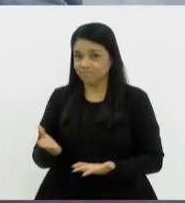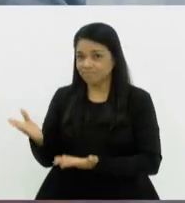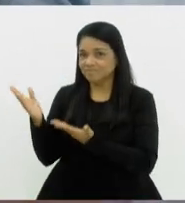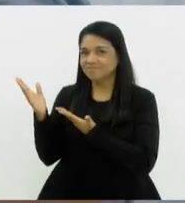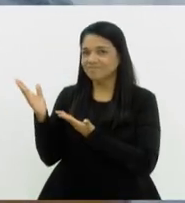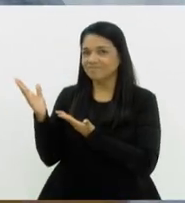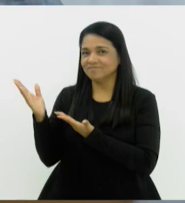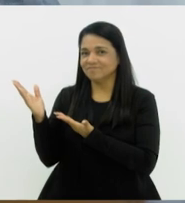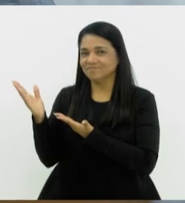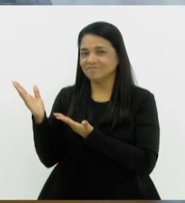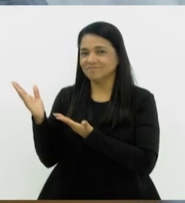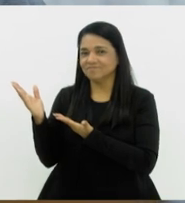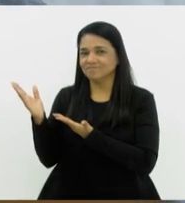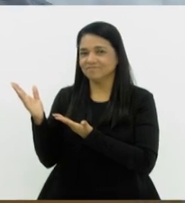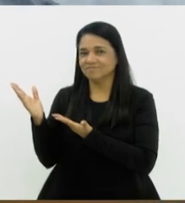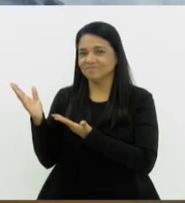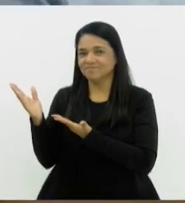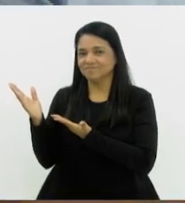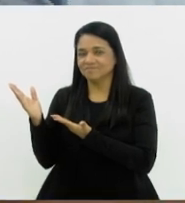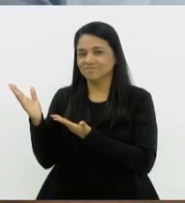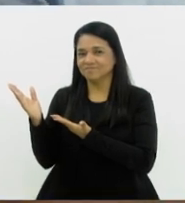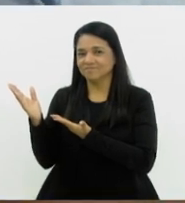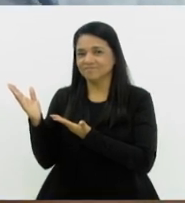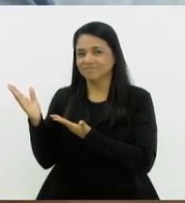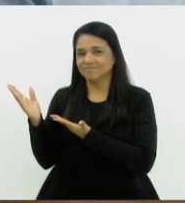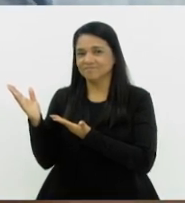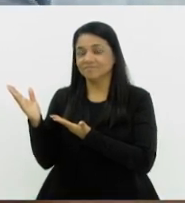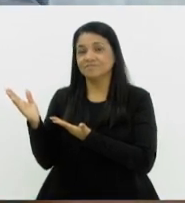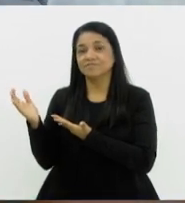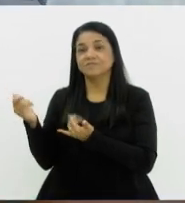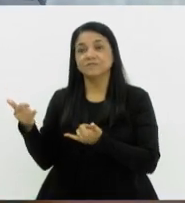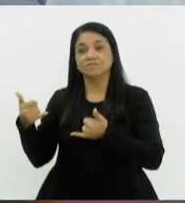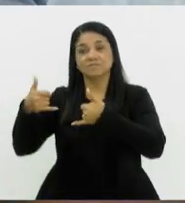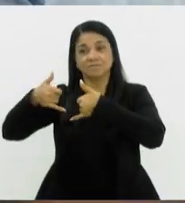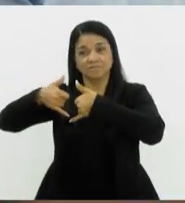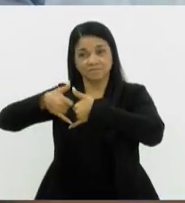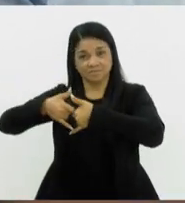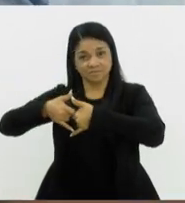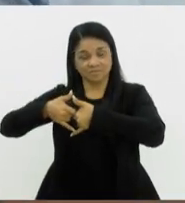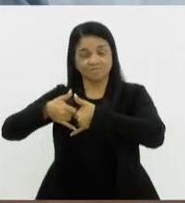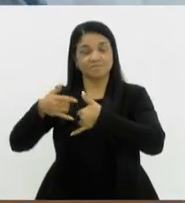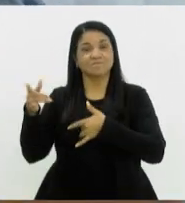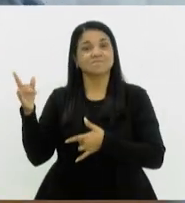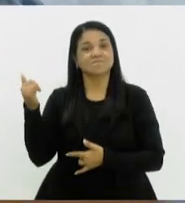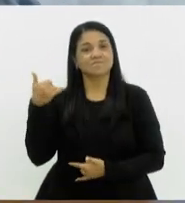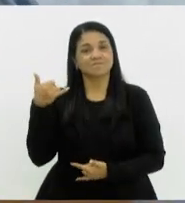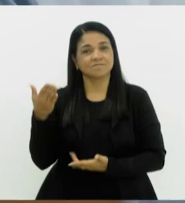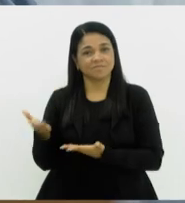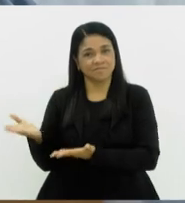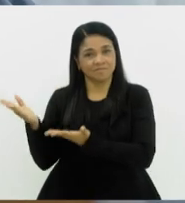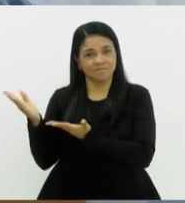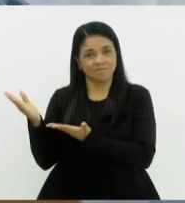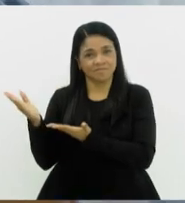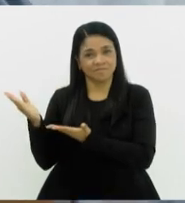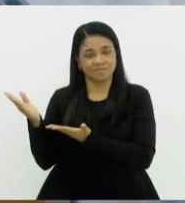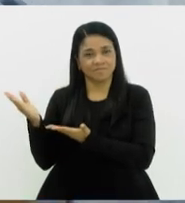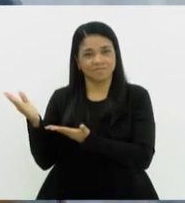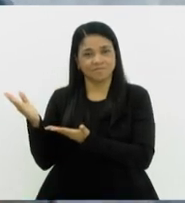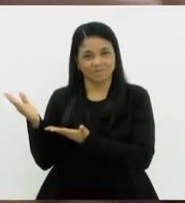-285-8191 para chamadas de telefone fixo e 021-3850